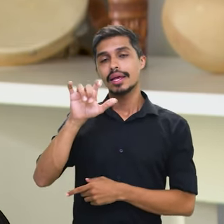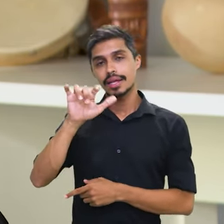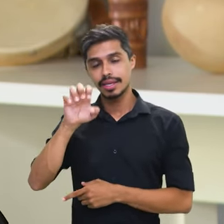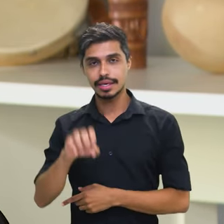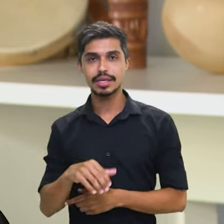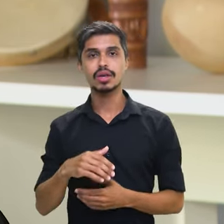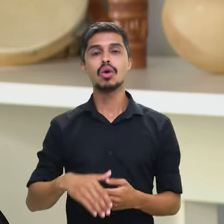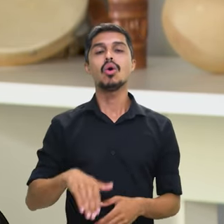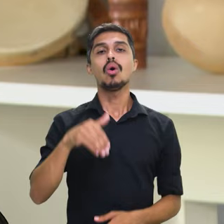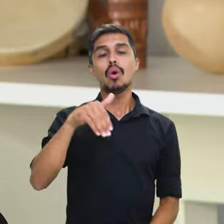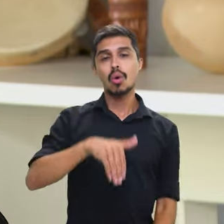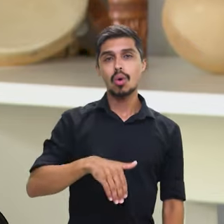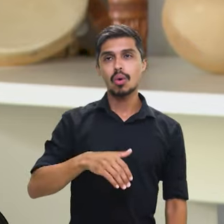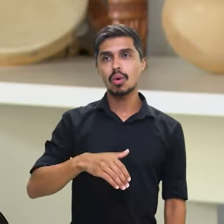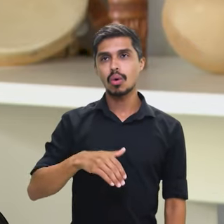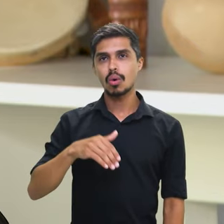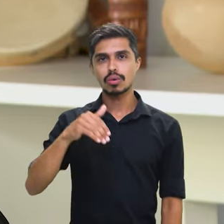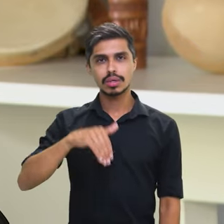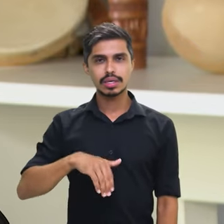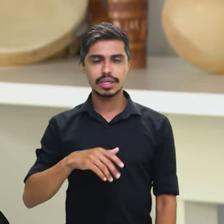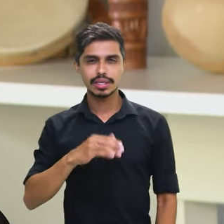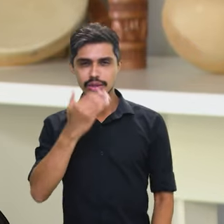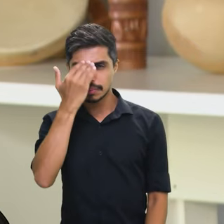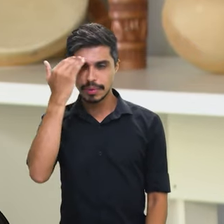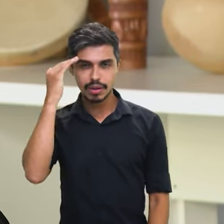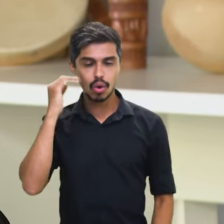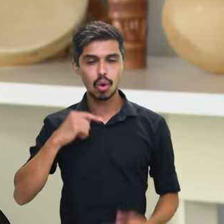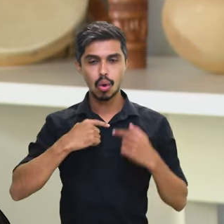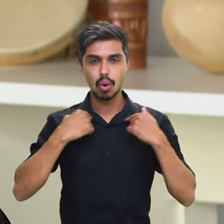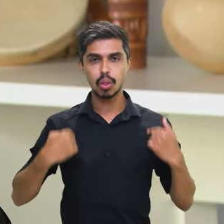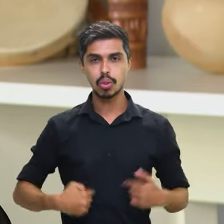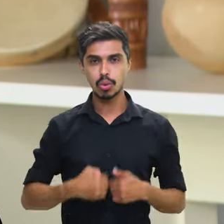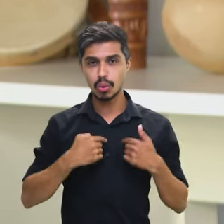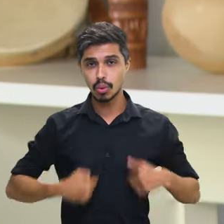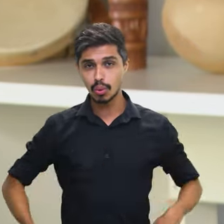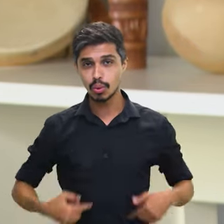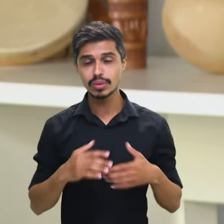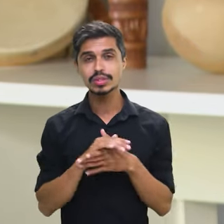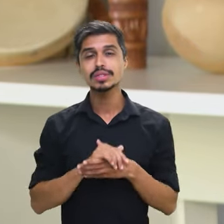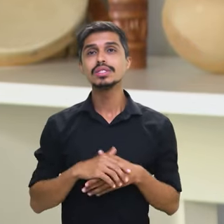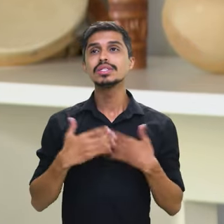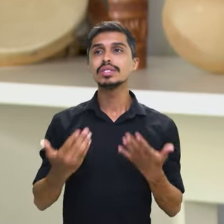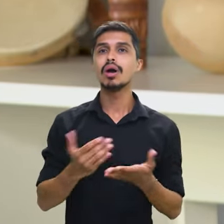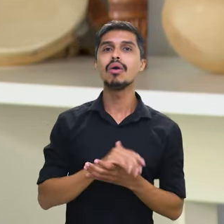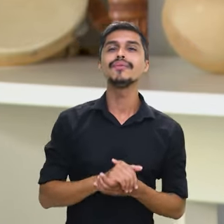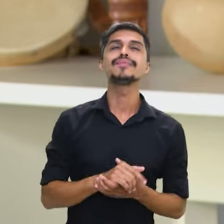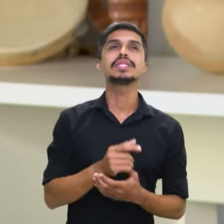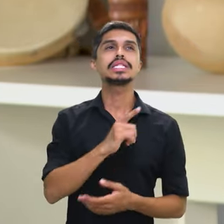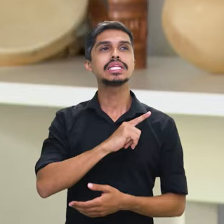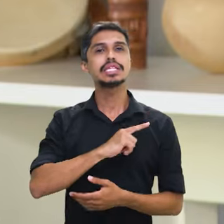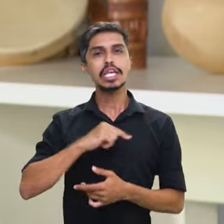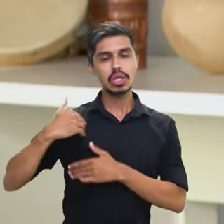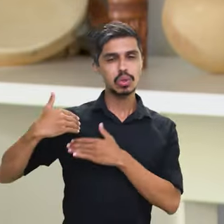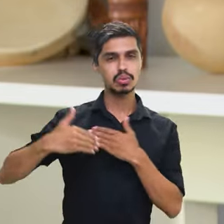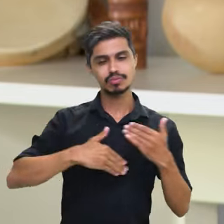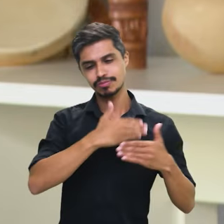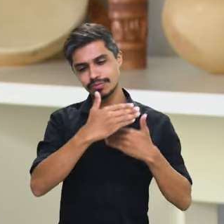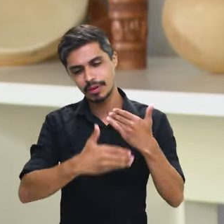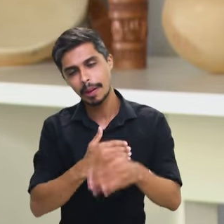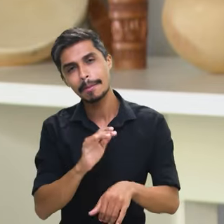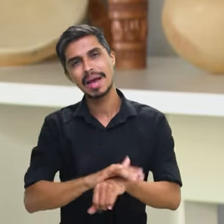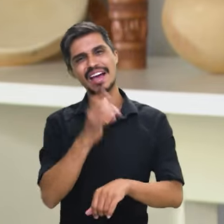Holodun, agora a música rap que está com 40, 50 anos. Então, nós temos, na realidade, um trânsito mais fácil